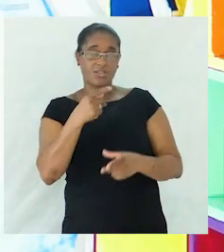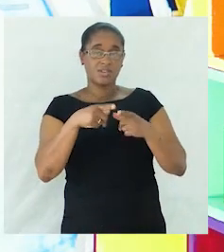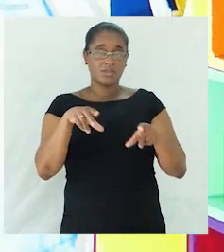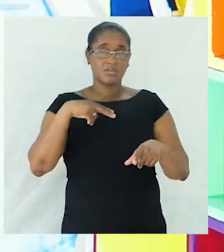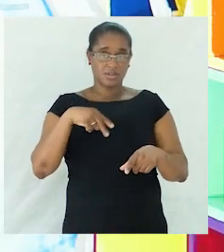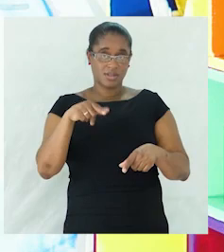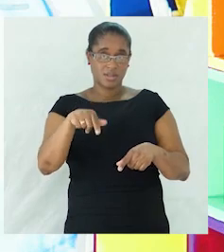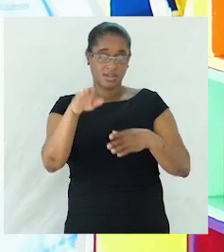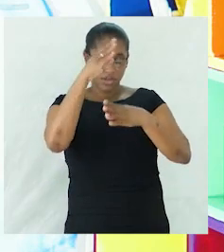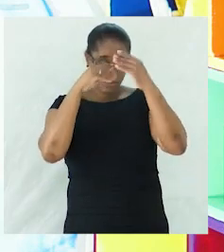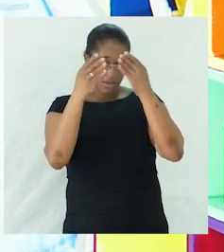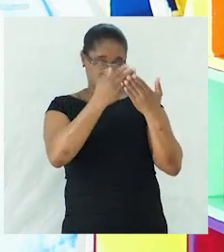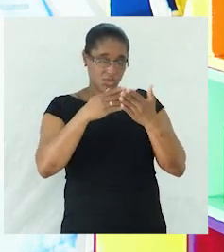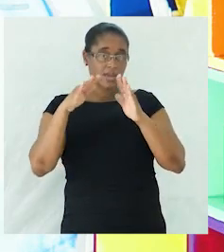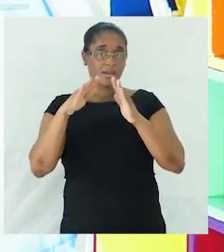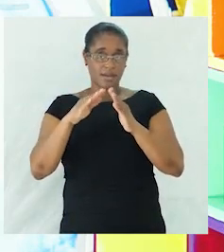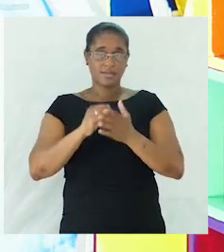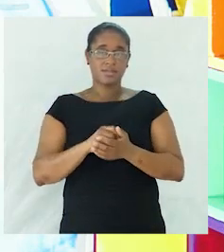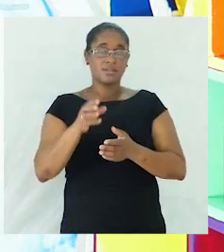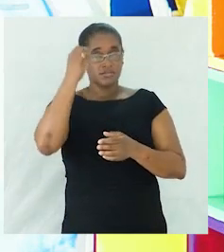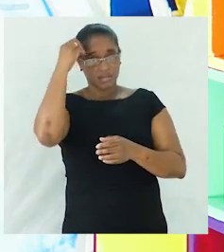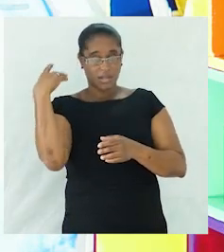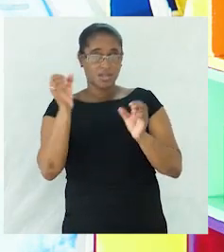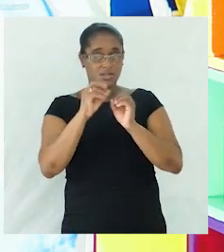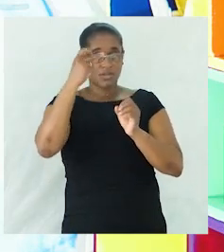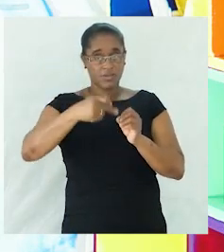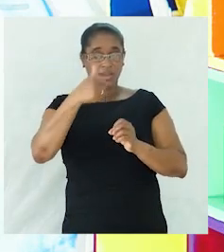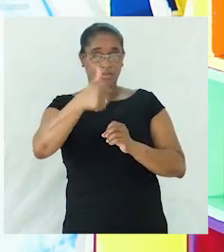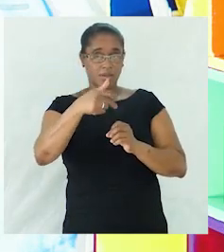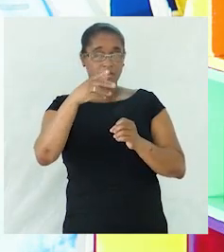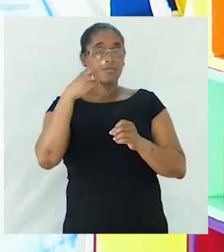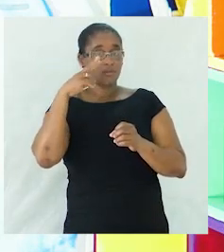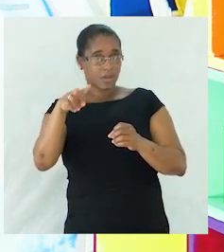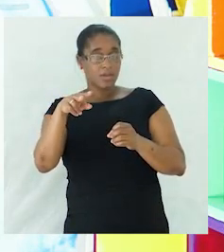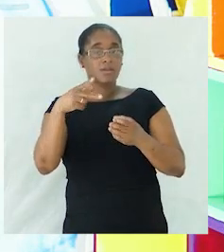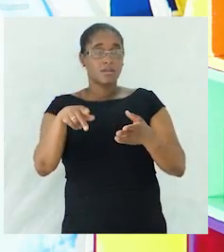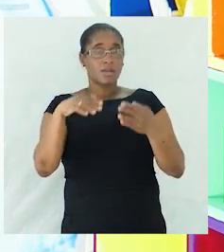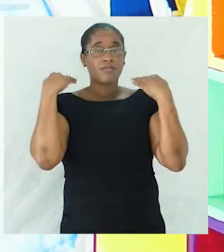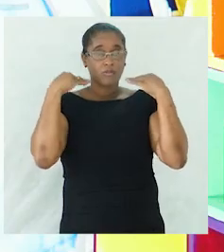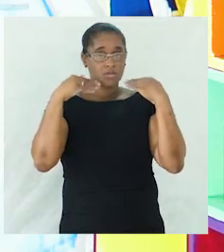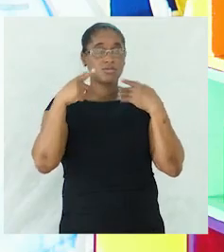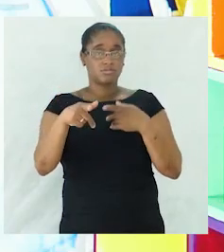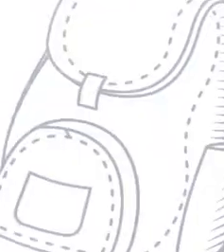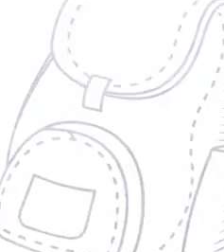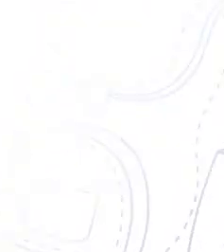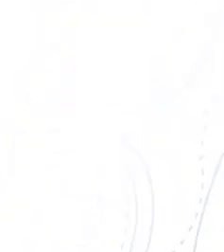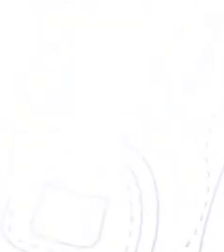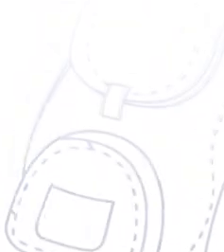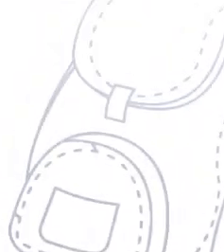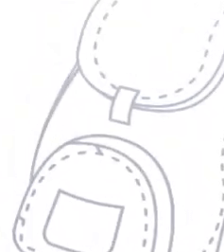portuguesa aqui no aprender e estudar em casa não se esqueçam fiquem bem sigam as orientações e até breve